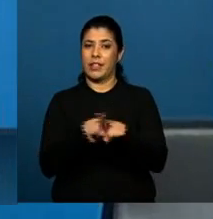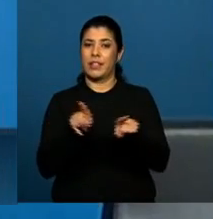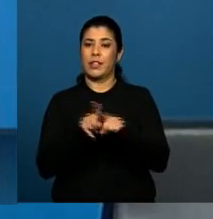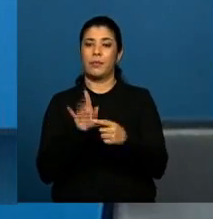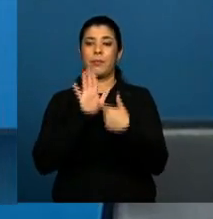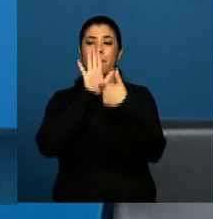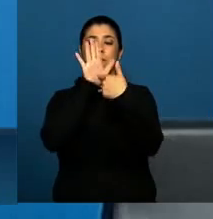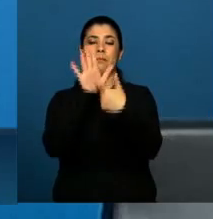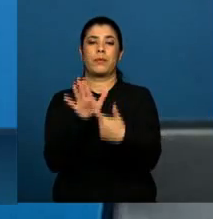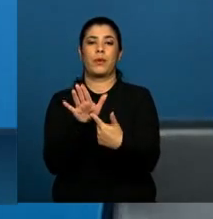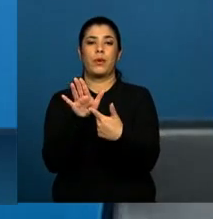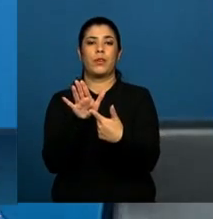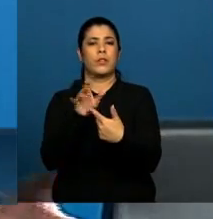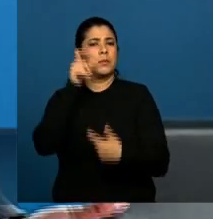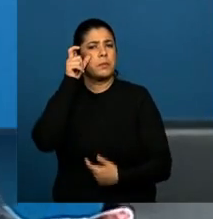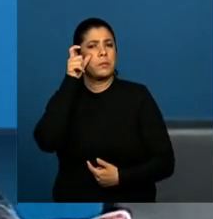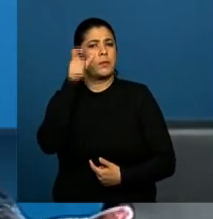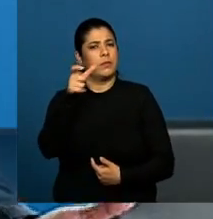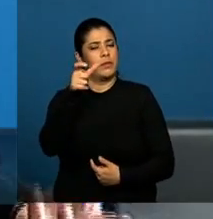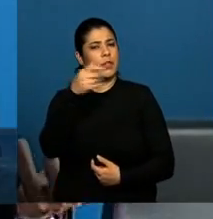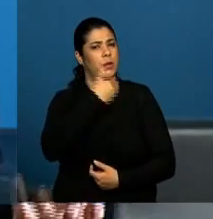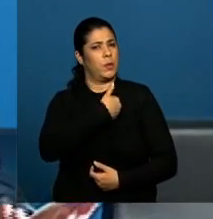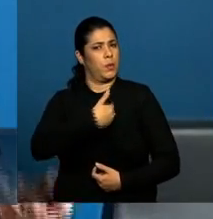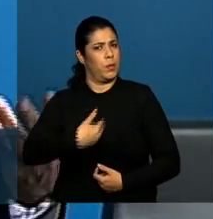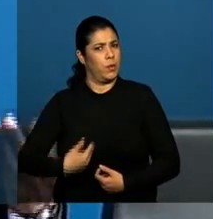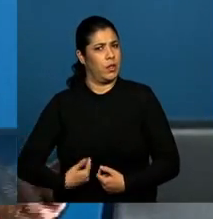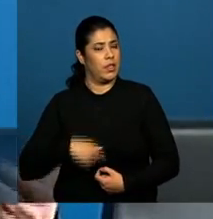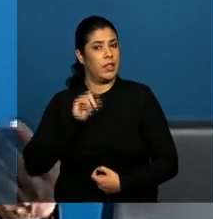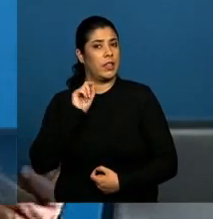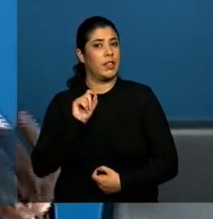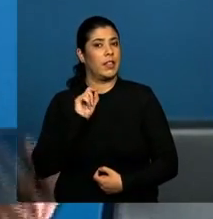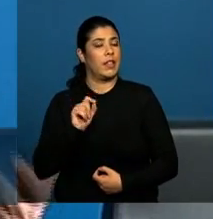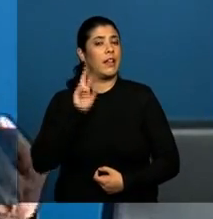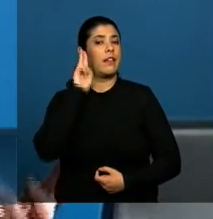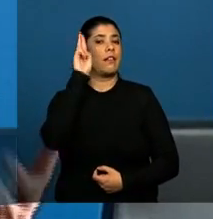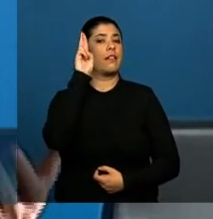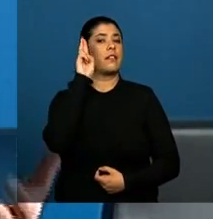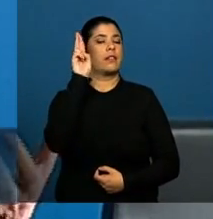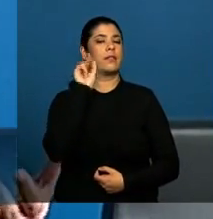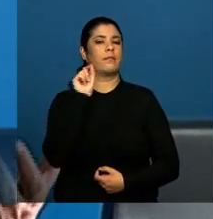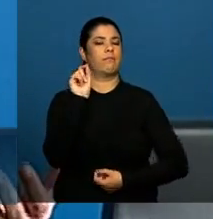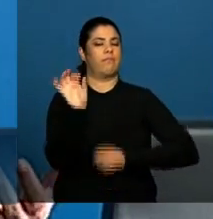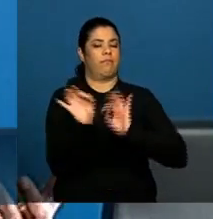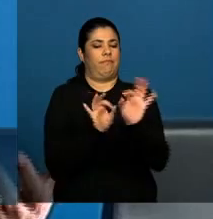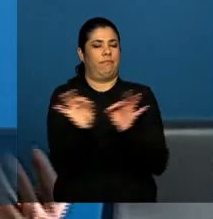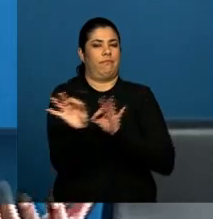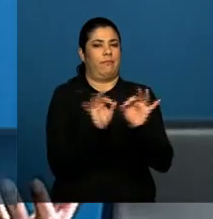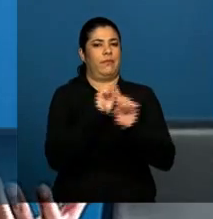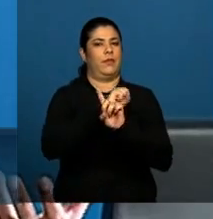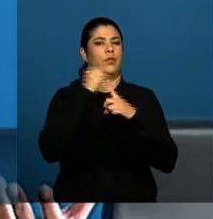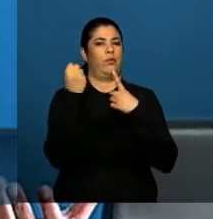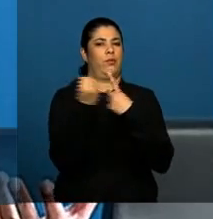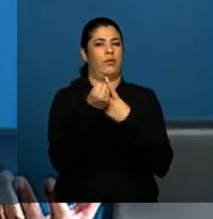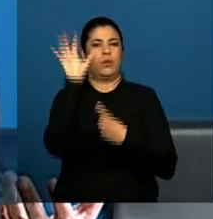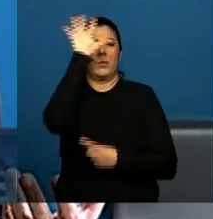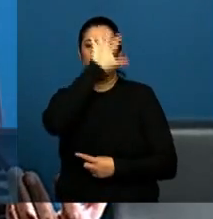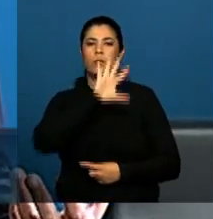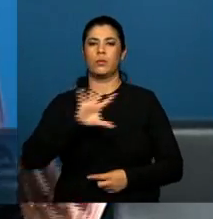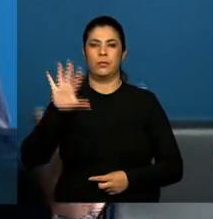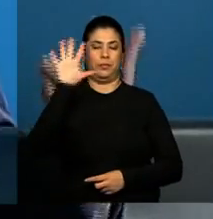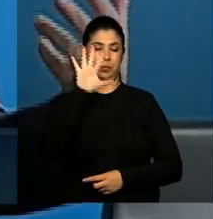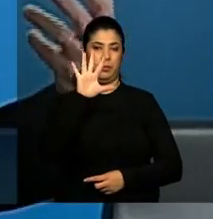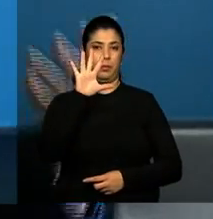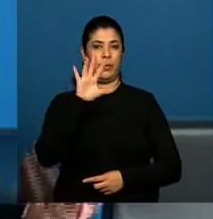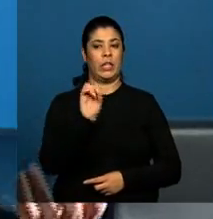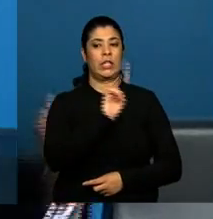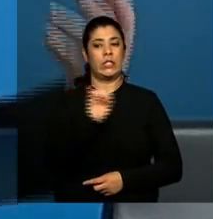interesses do Estado, que nada mais é do que a representação e a organização da sociedade nacional. Então,